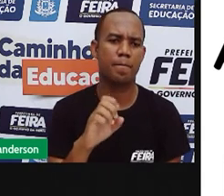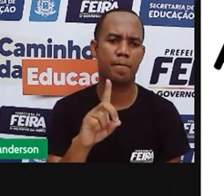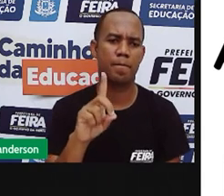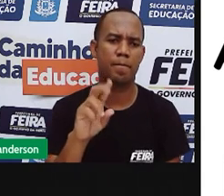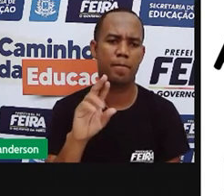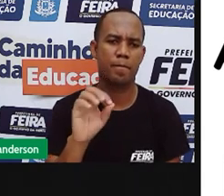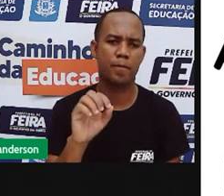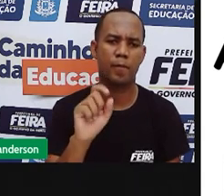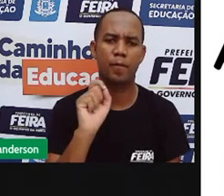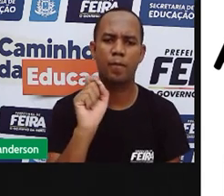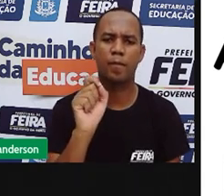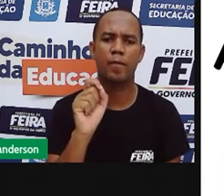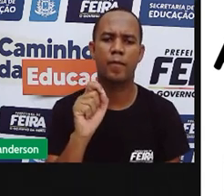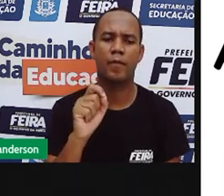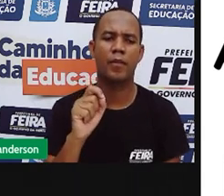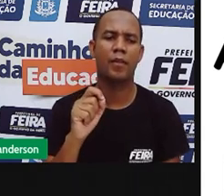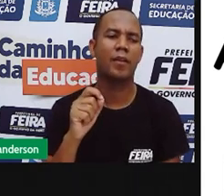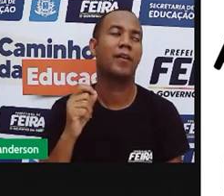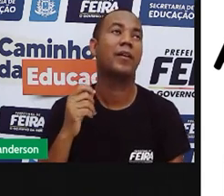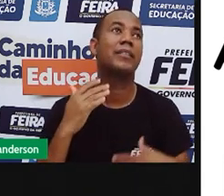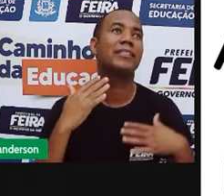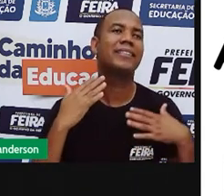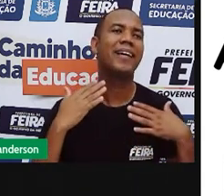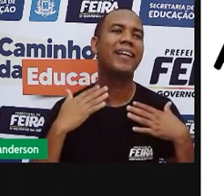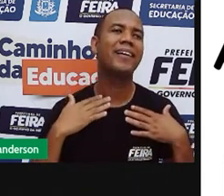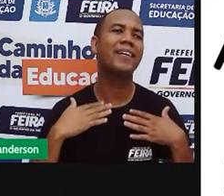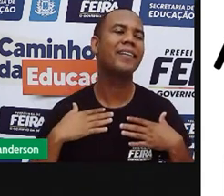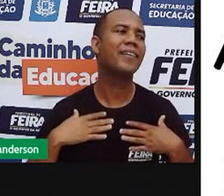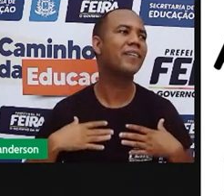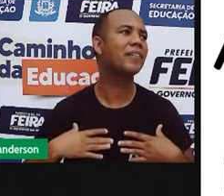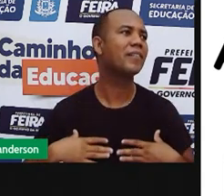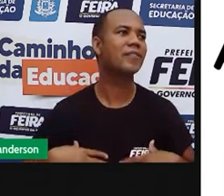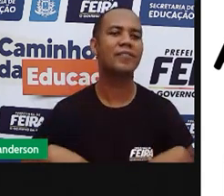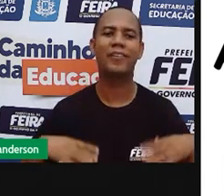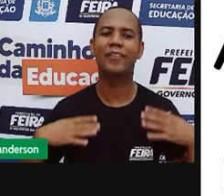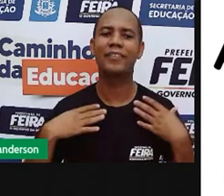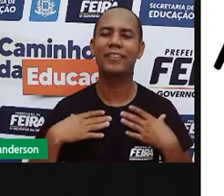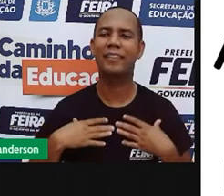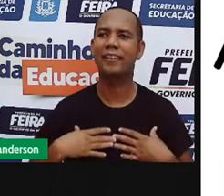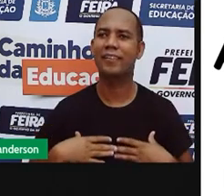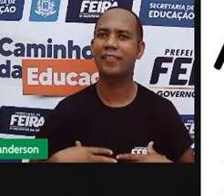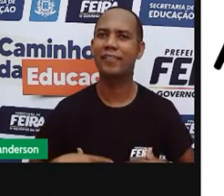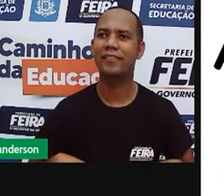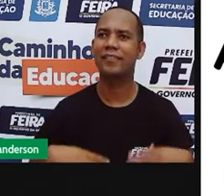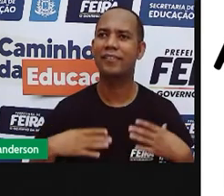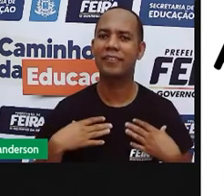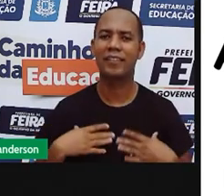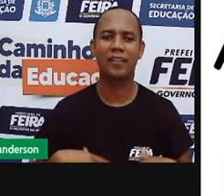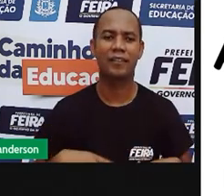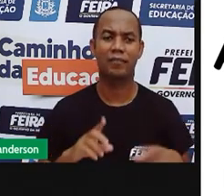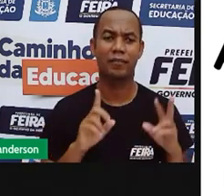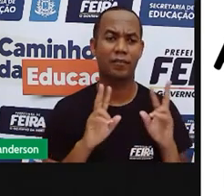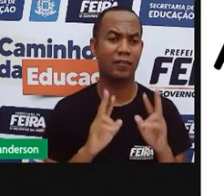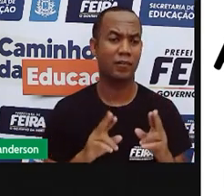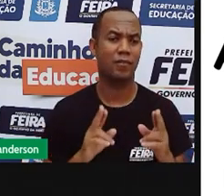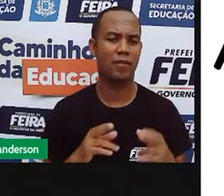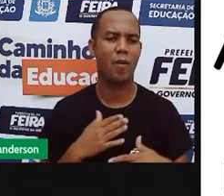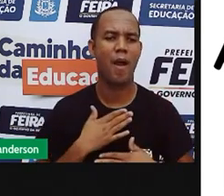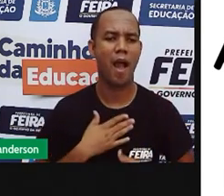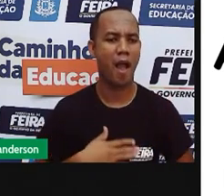Pedro ficou sereno. Sereno, calmo e